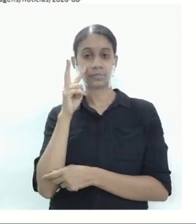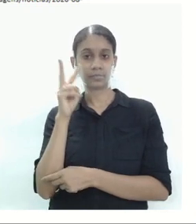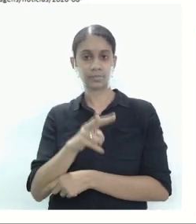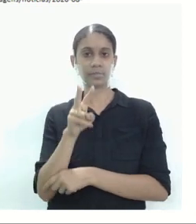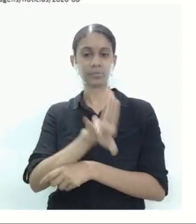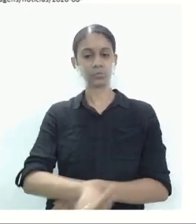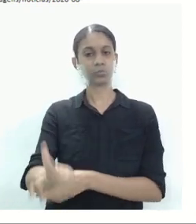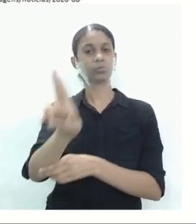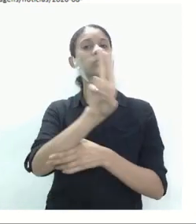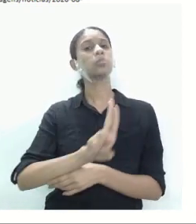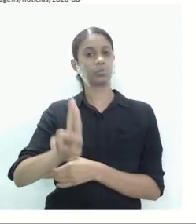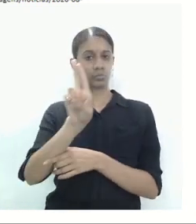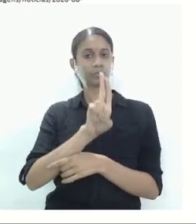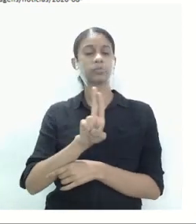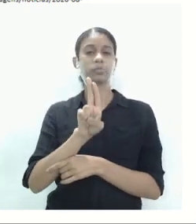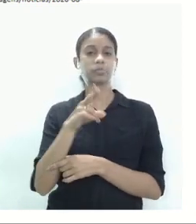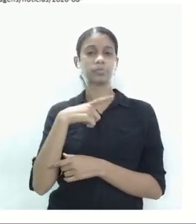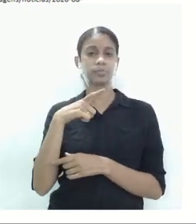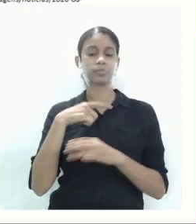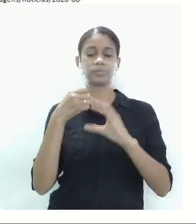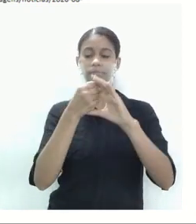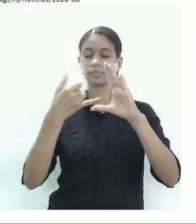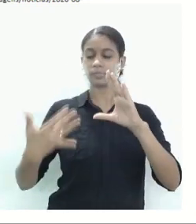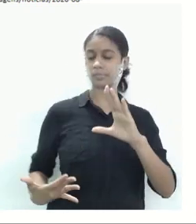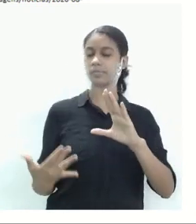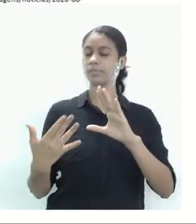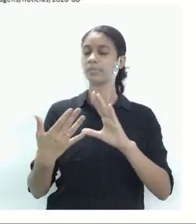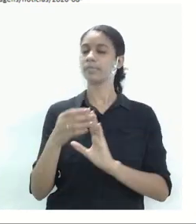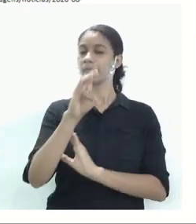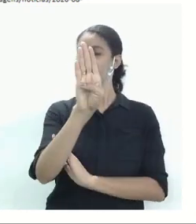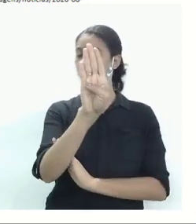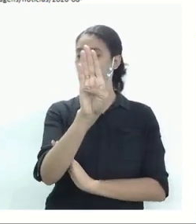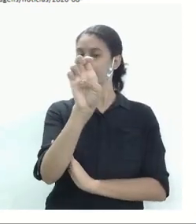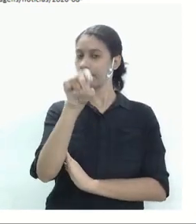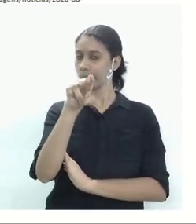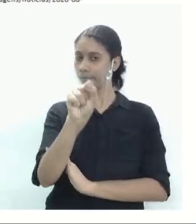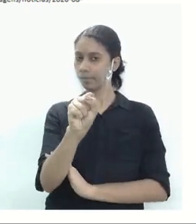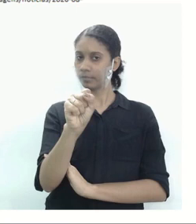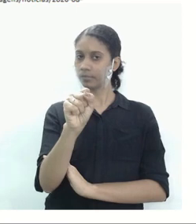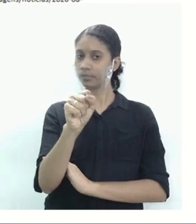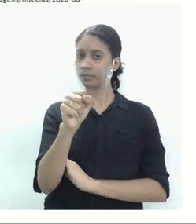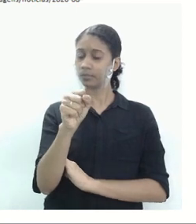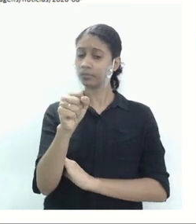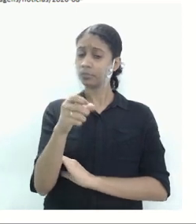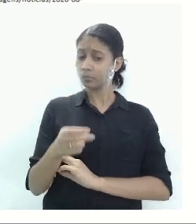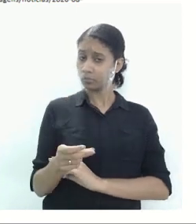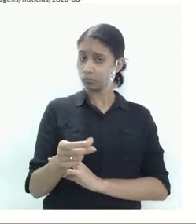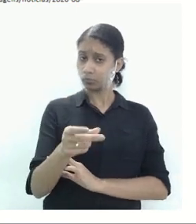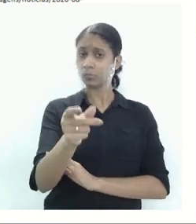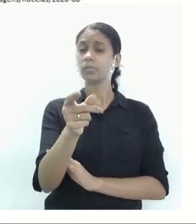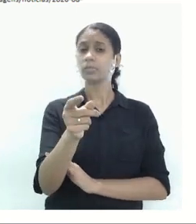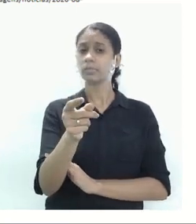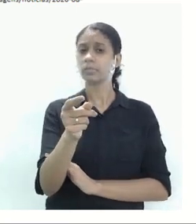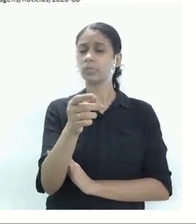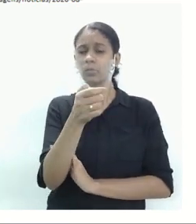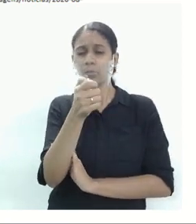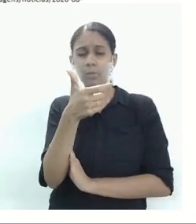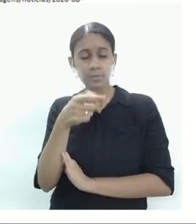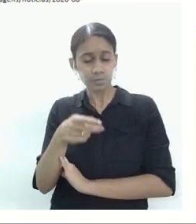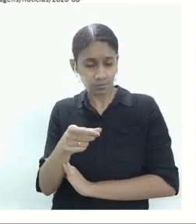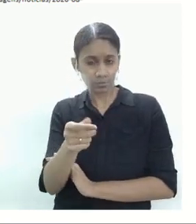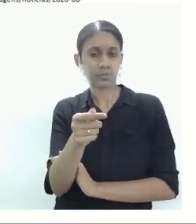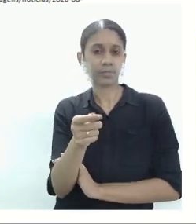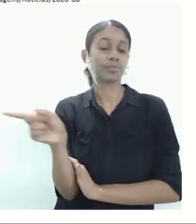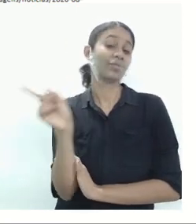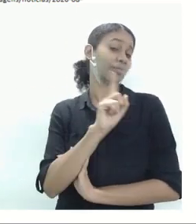E aí nós podemos classificar os bens de consumo em duráveis, semi-duráveis e